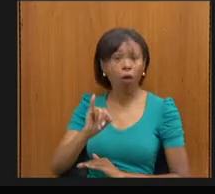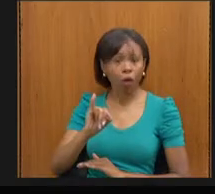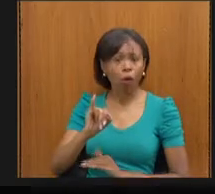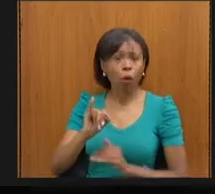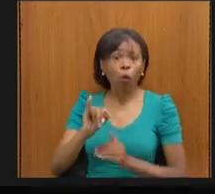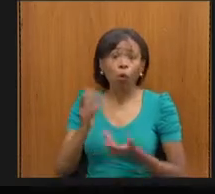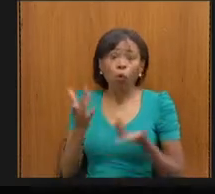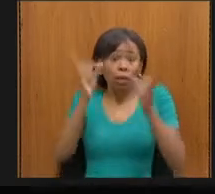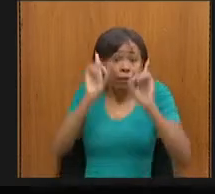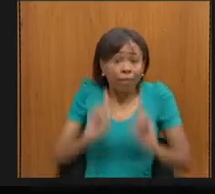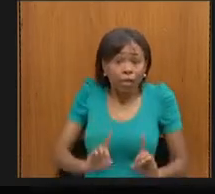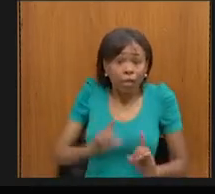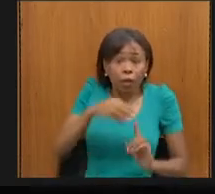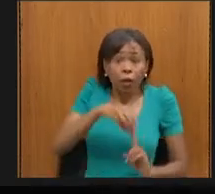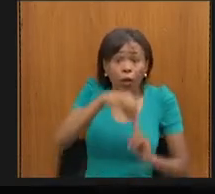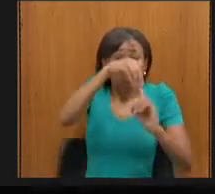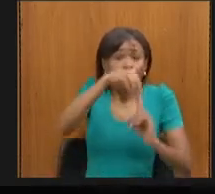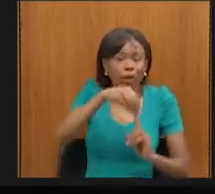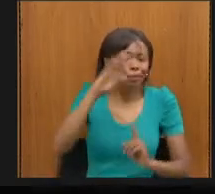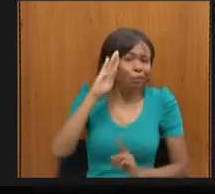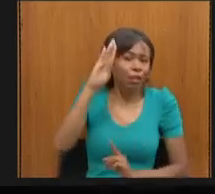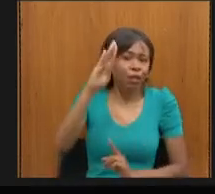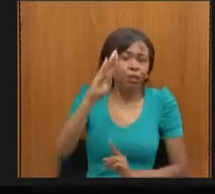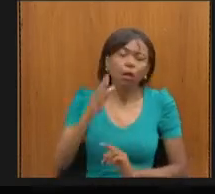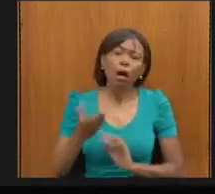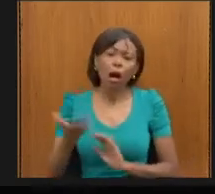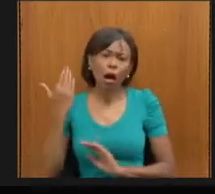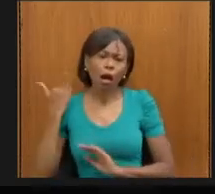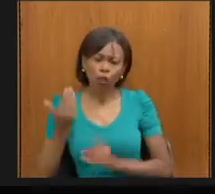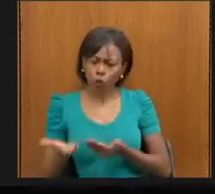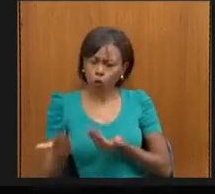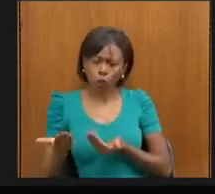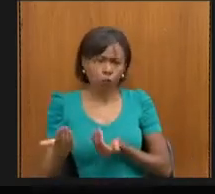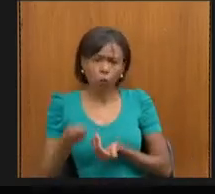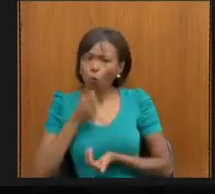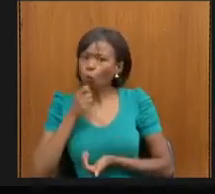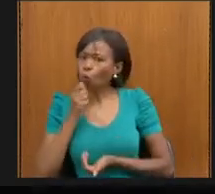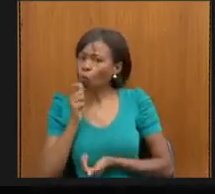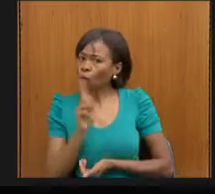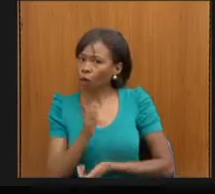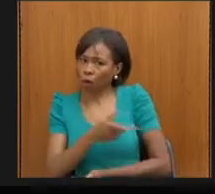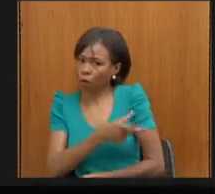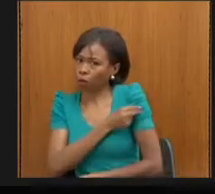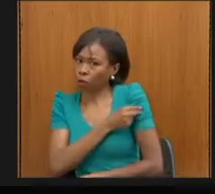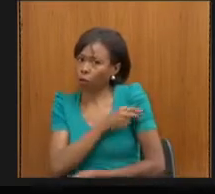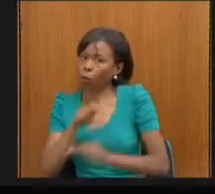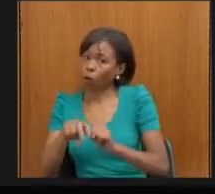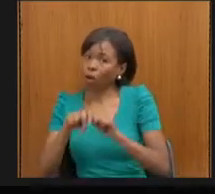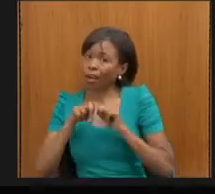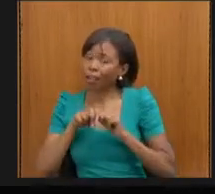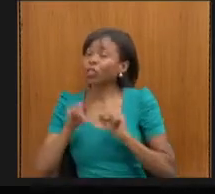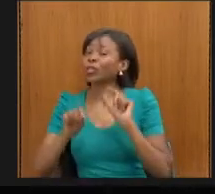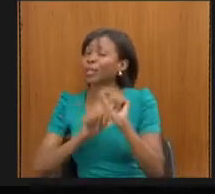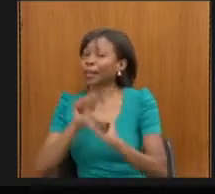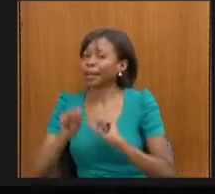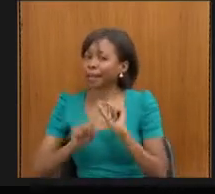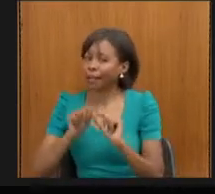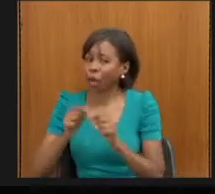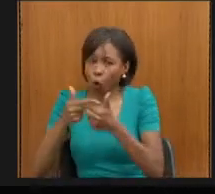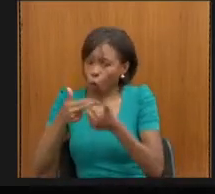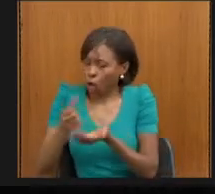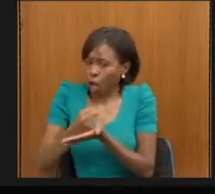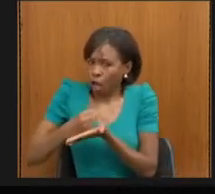Os adolescentes não foram vacinados na época por uma questão farmacológica. A vacina não podia ser